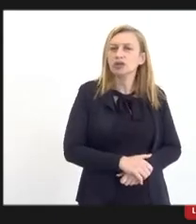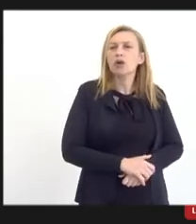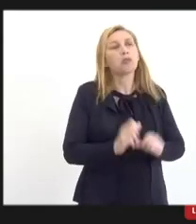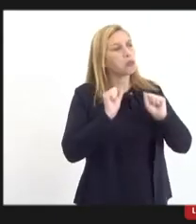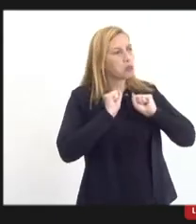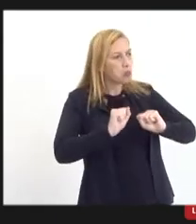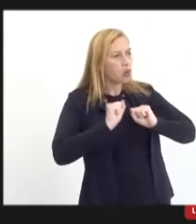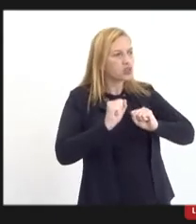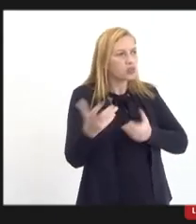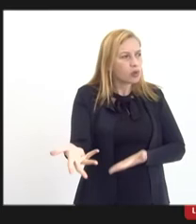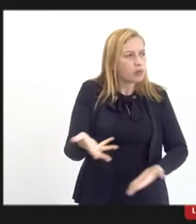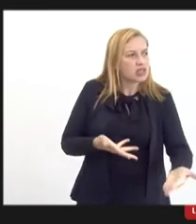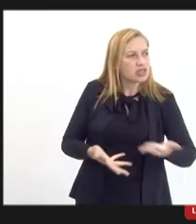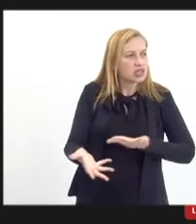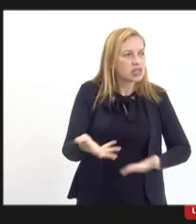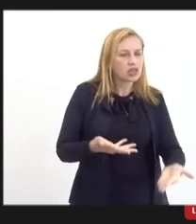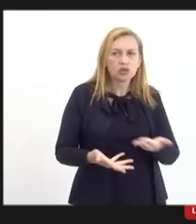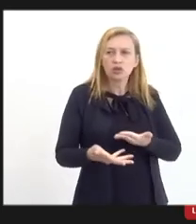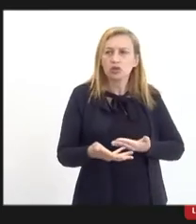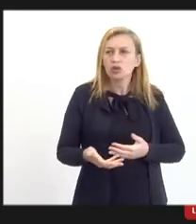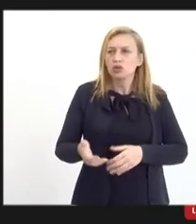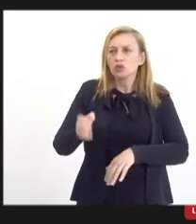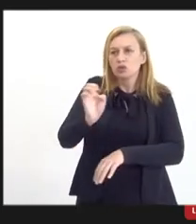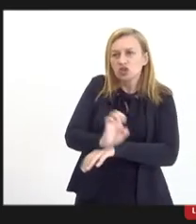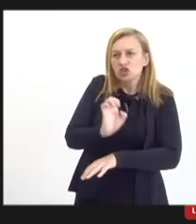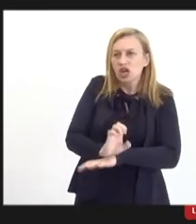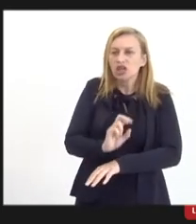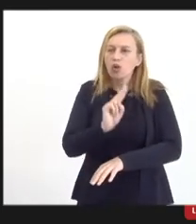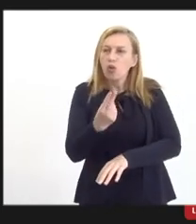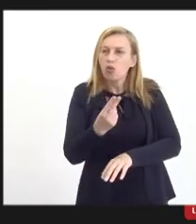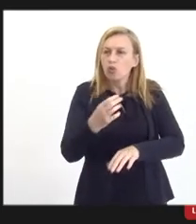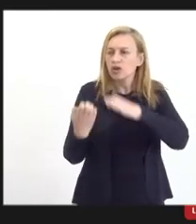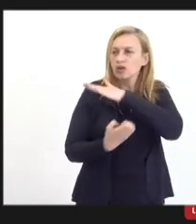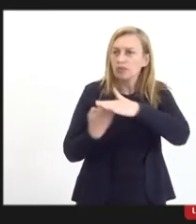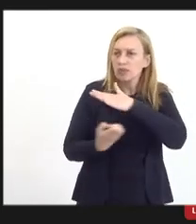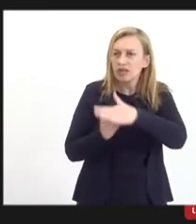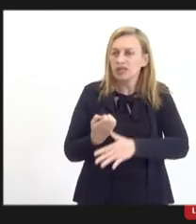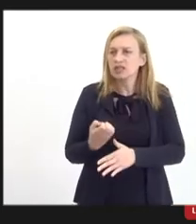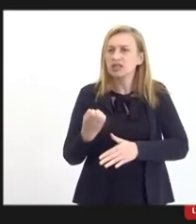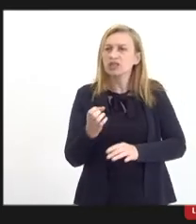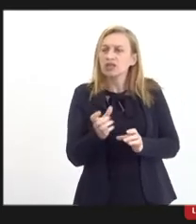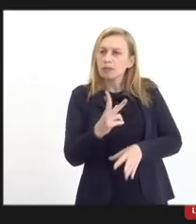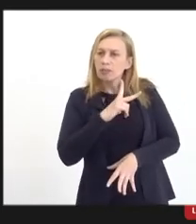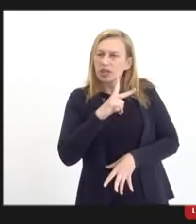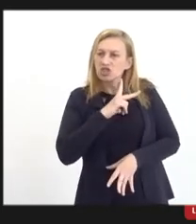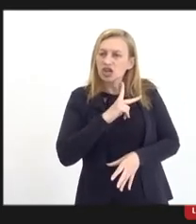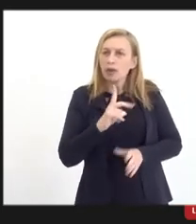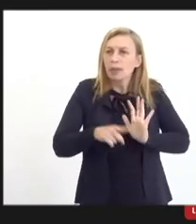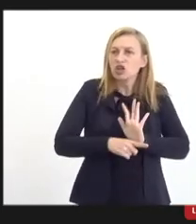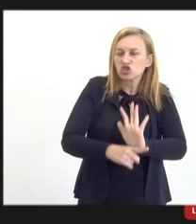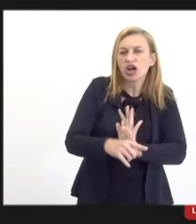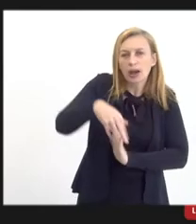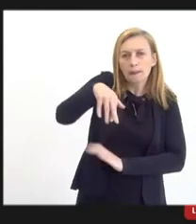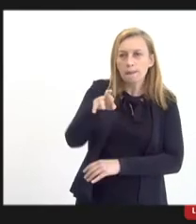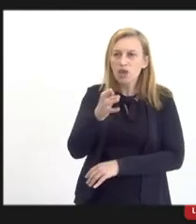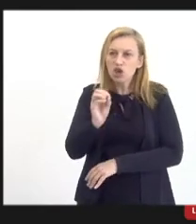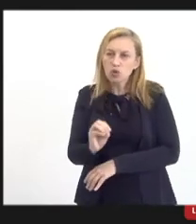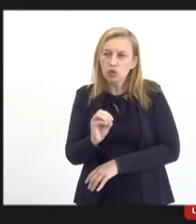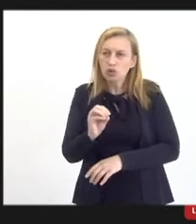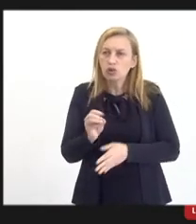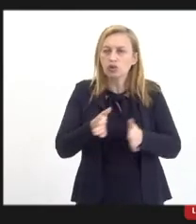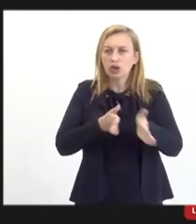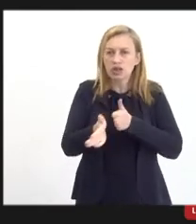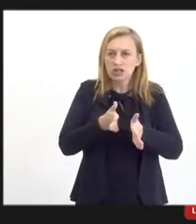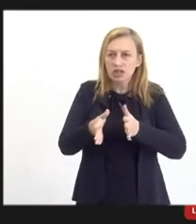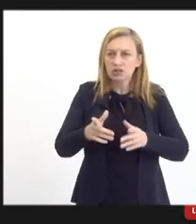possa ser feita uma parceria do Estado com uma empresa privada para fomentar essa micro-logística que facilitaria todo esse acesso